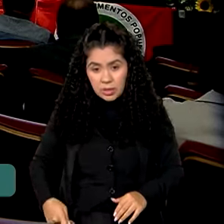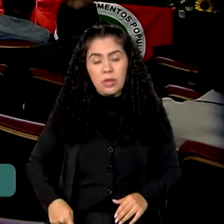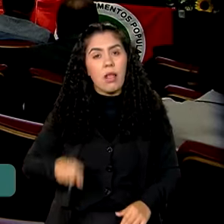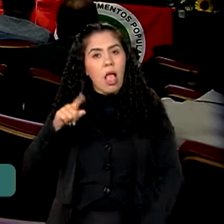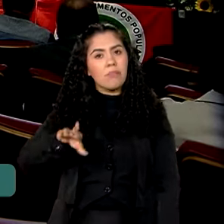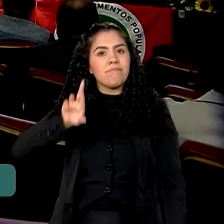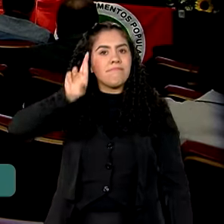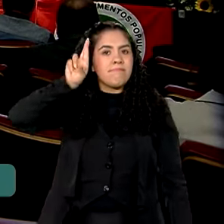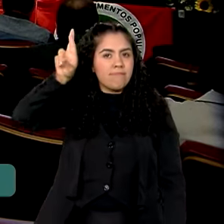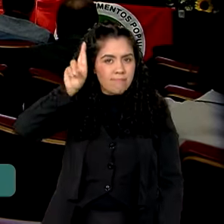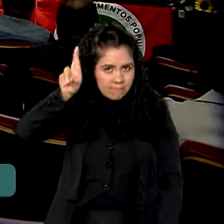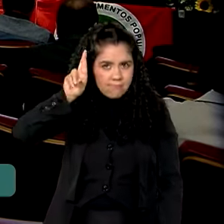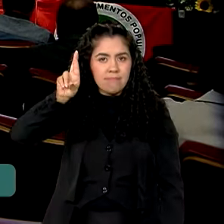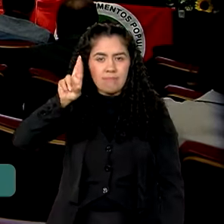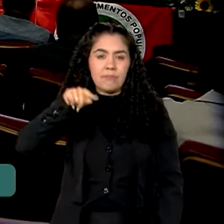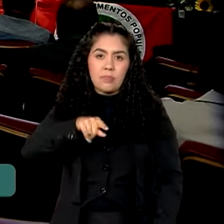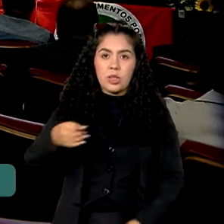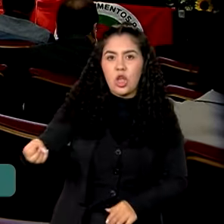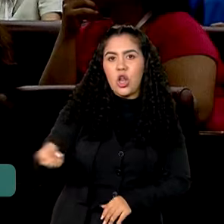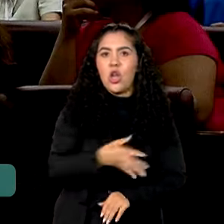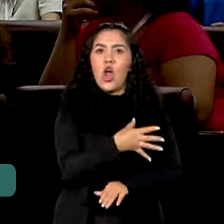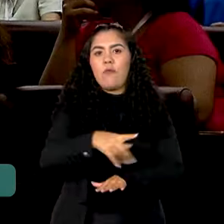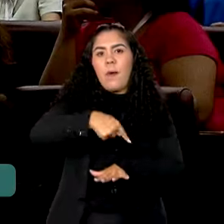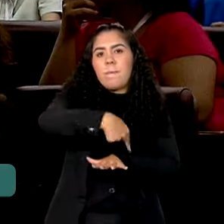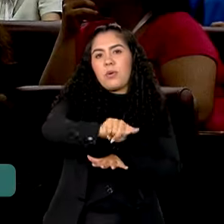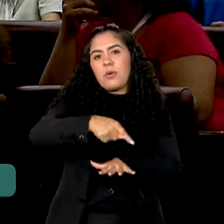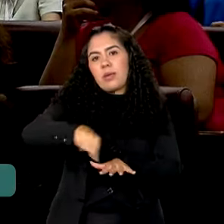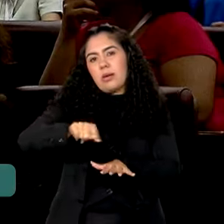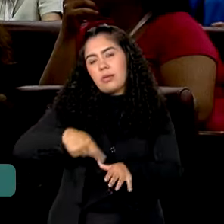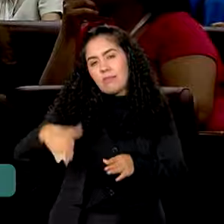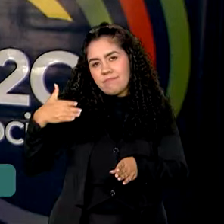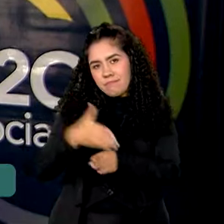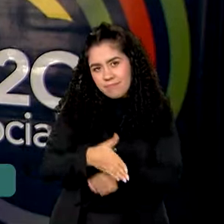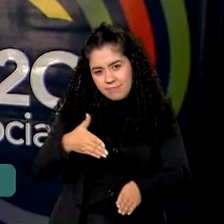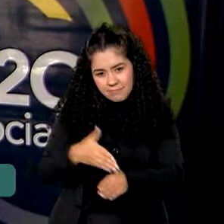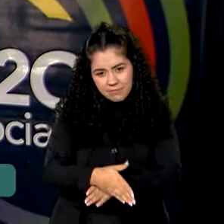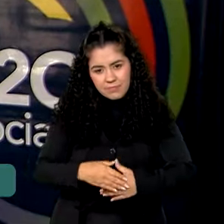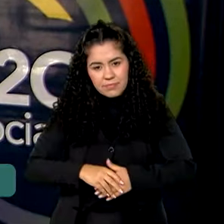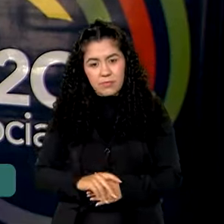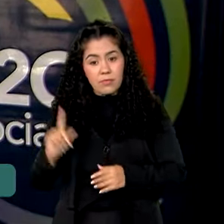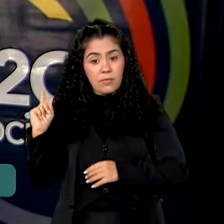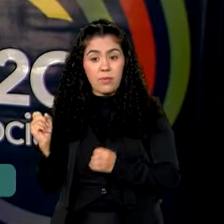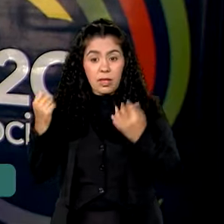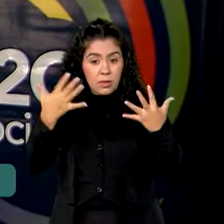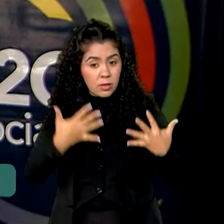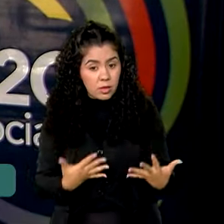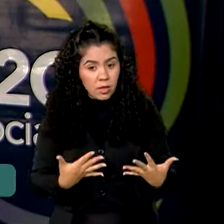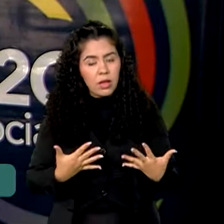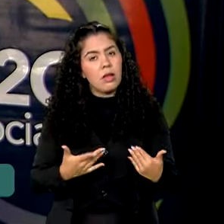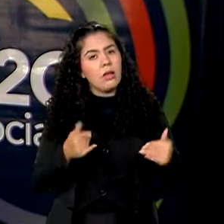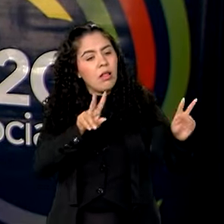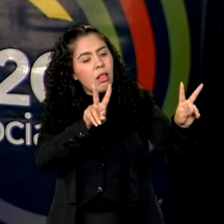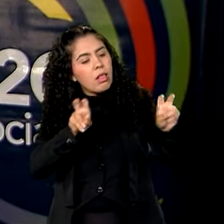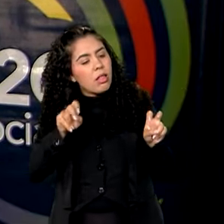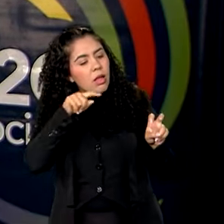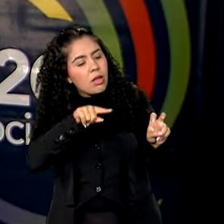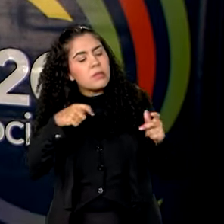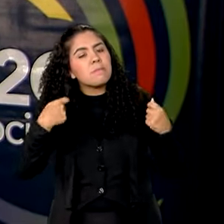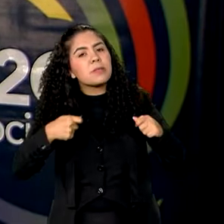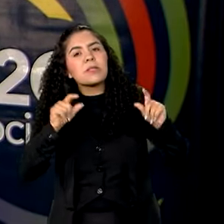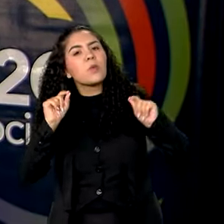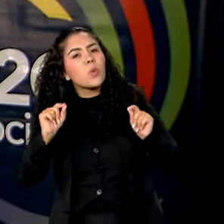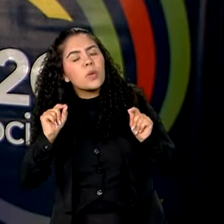responsável por essa nova modalidade de participação. Esse debate todo precisa ter o tempero da